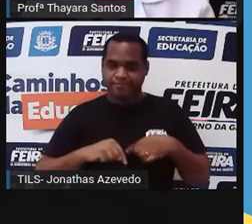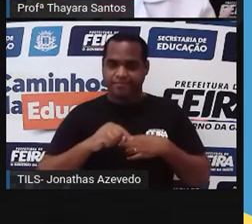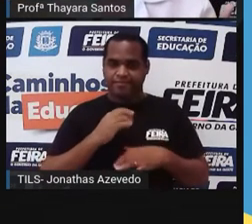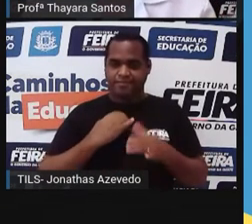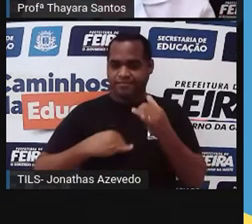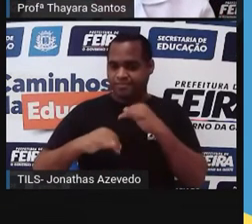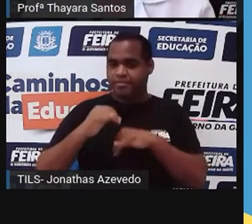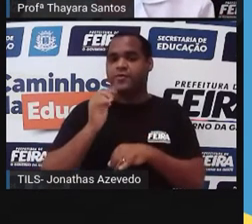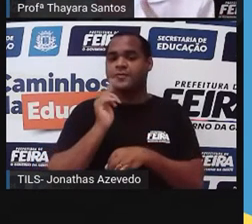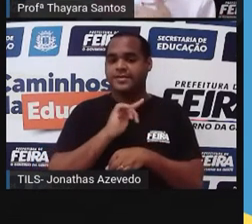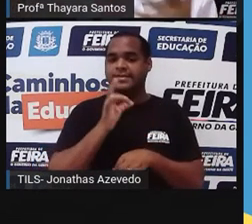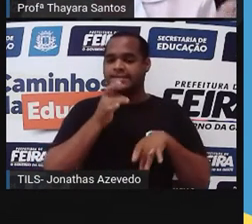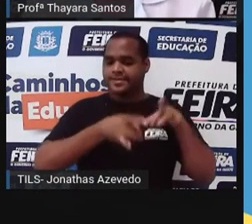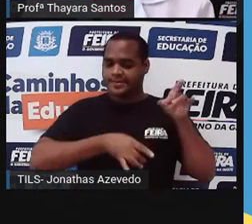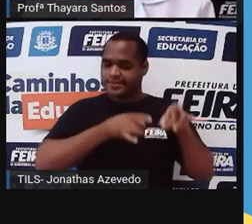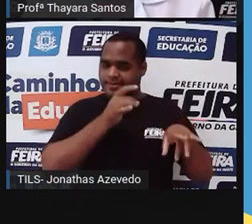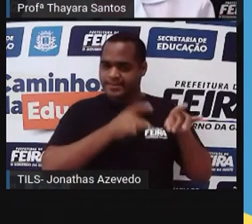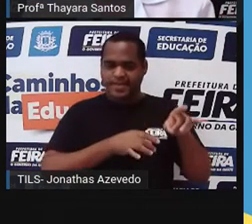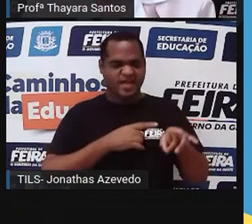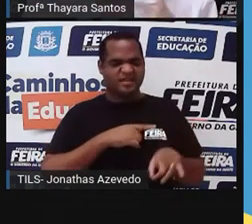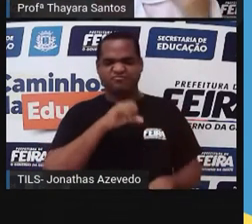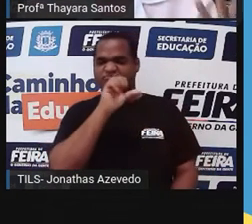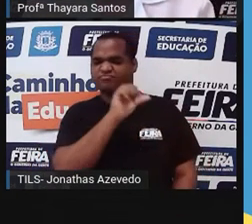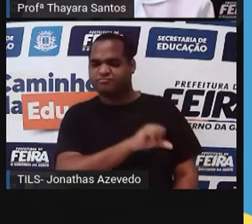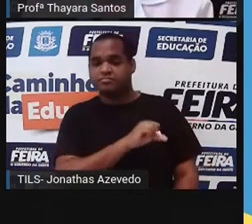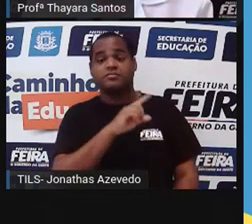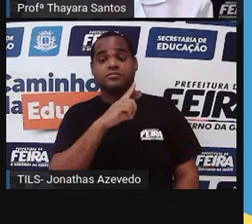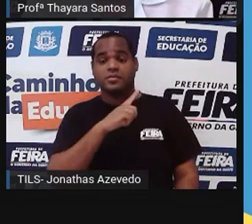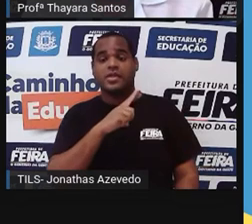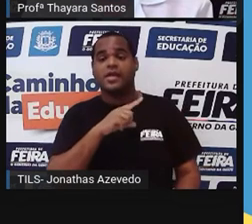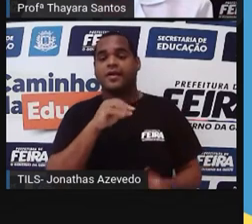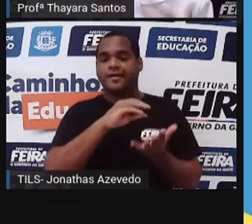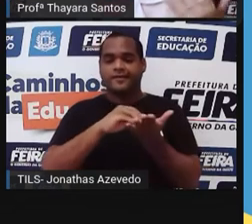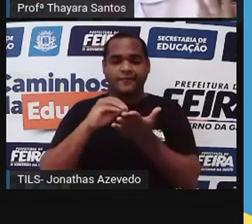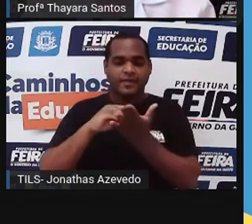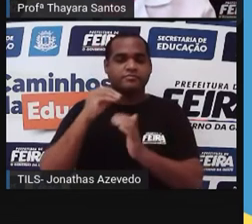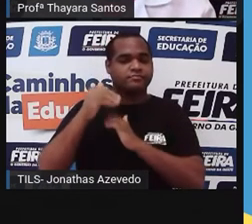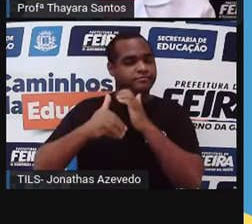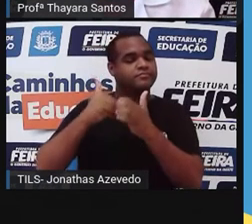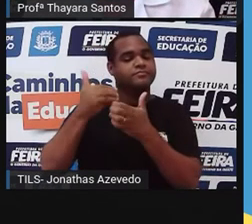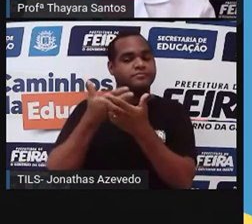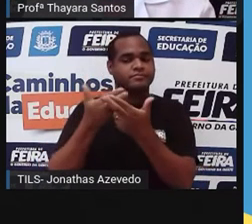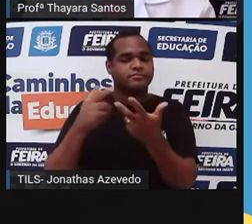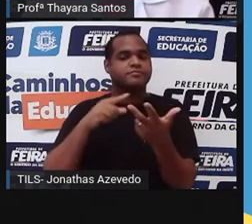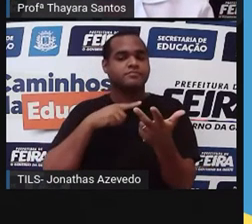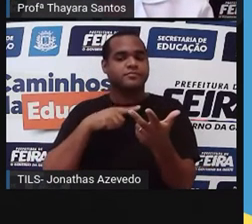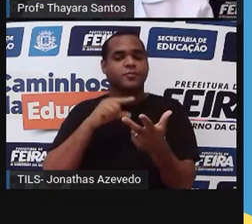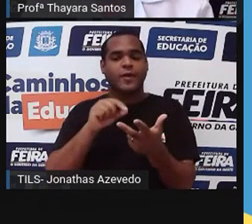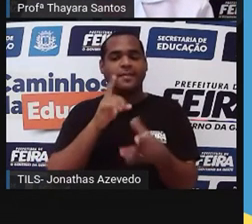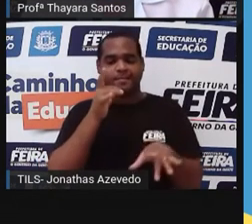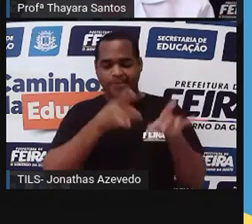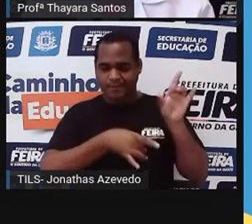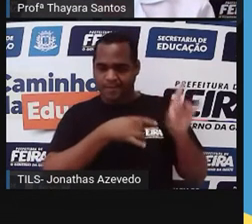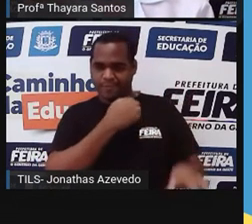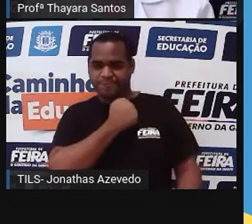ele vai eliminar o que não serve mais, o que sobrou desse processo todo através das fezes.